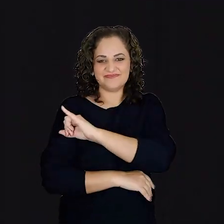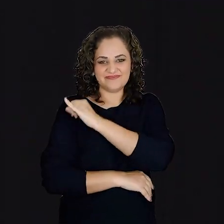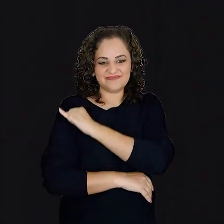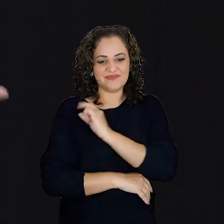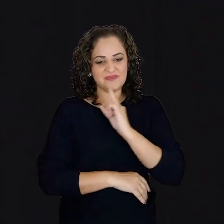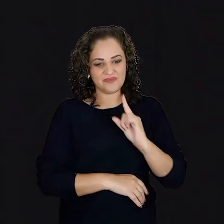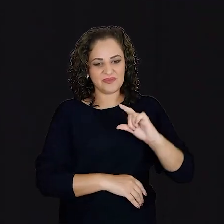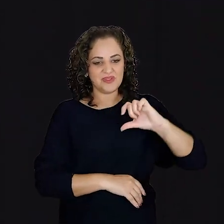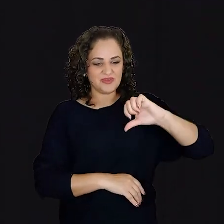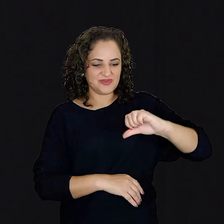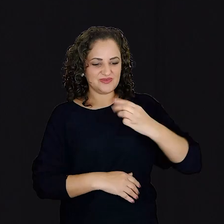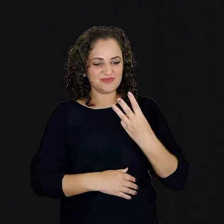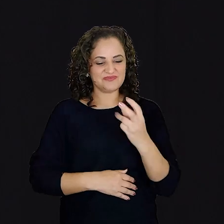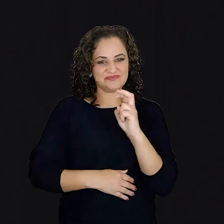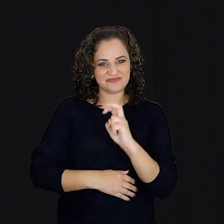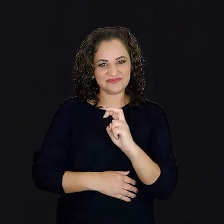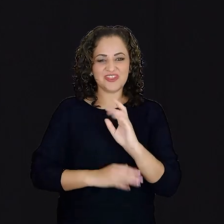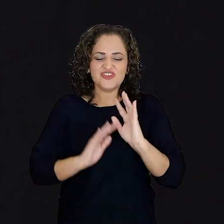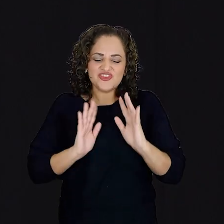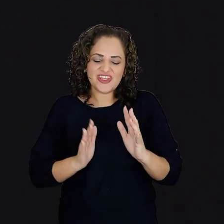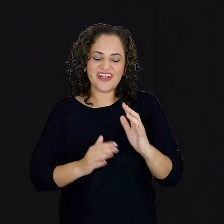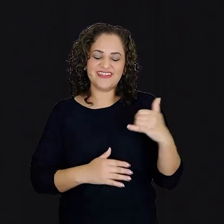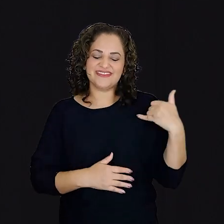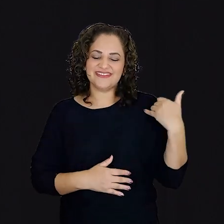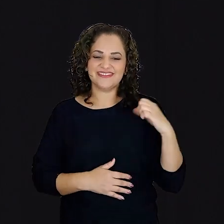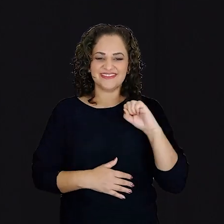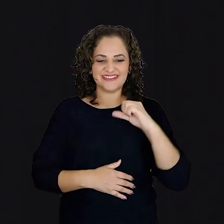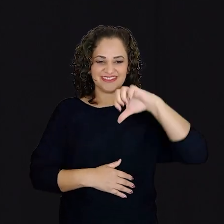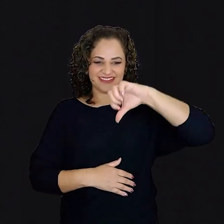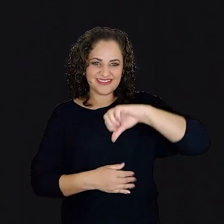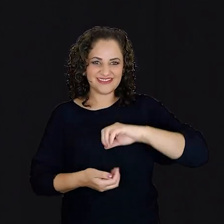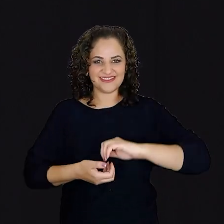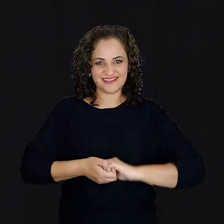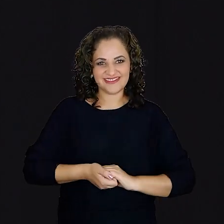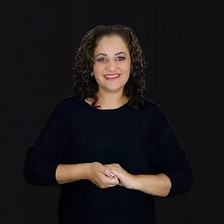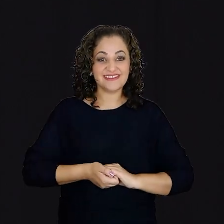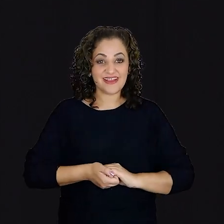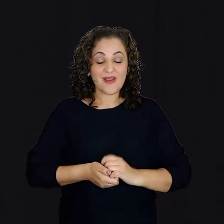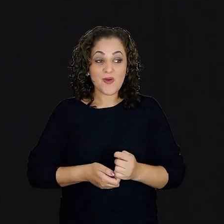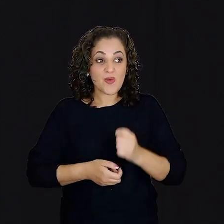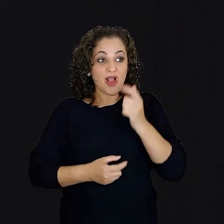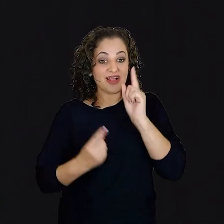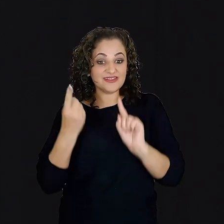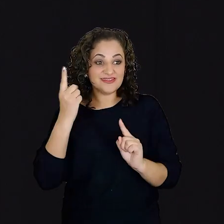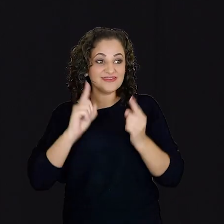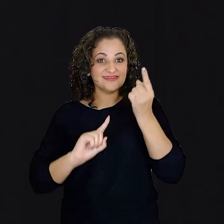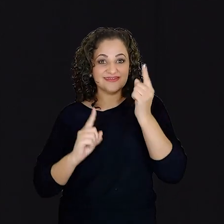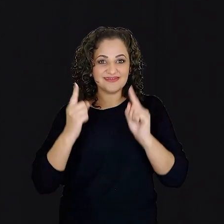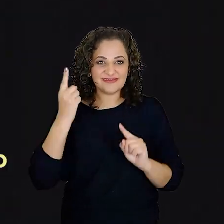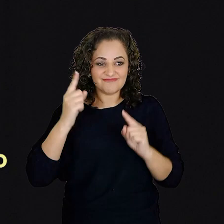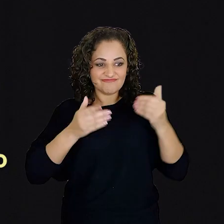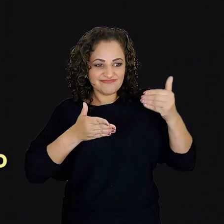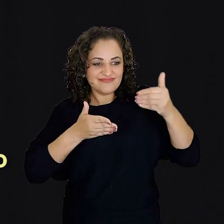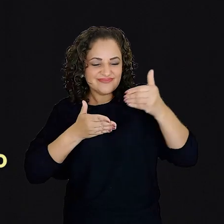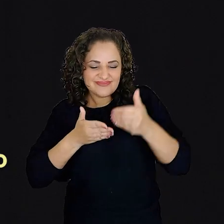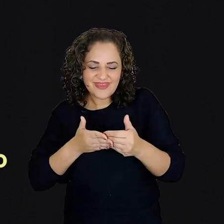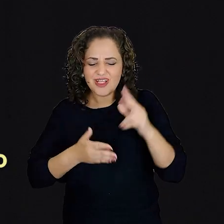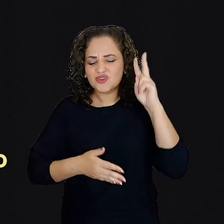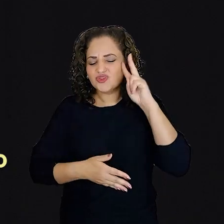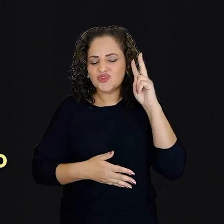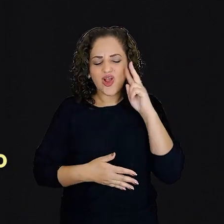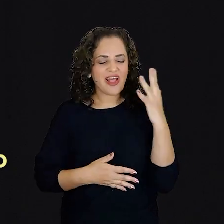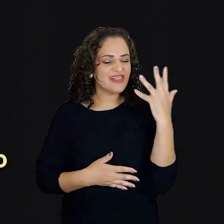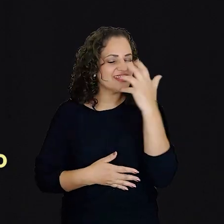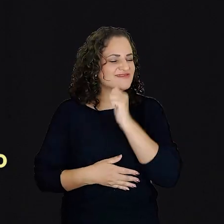apartamento, no Rio de Janeiro, em 1935, já com 89 anos, e era a antivéspera de carnaval. Ela